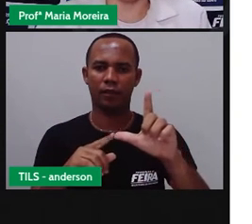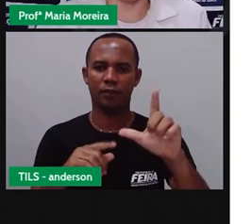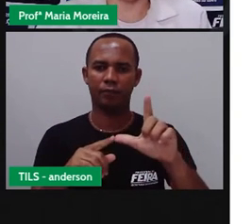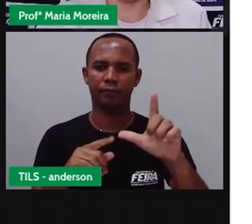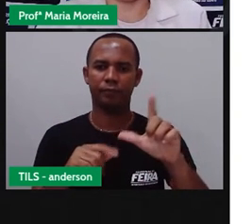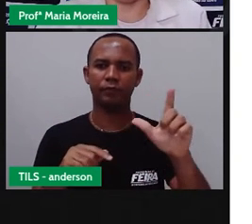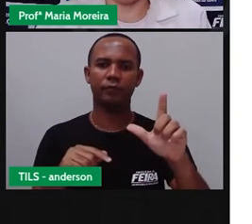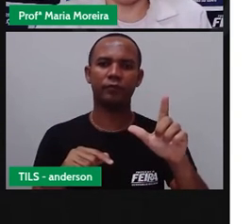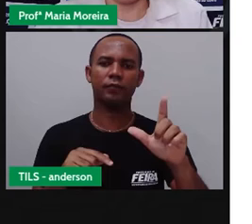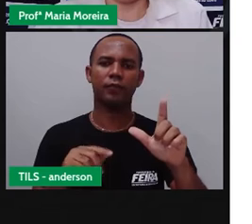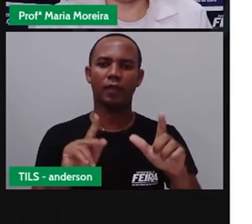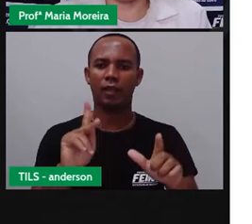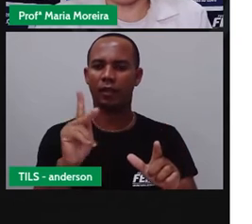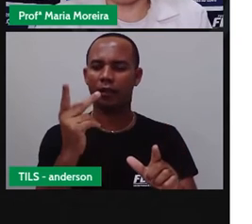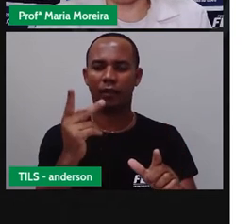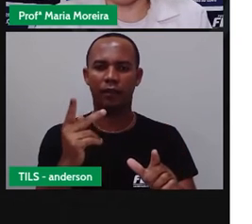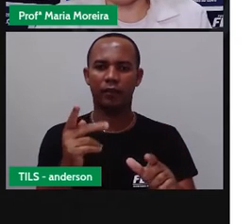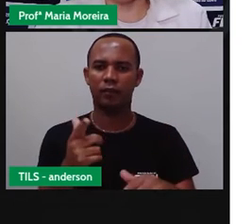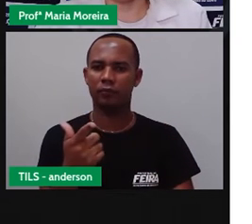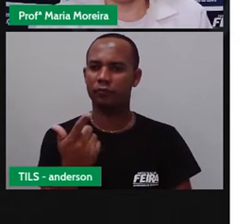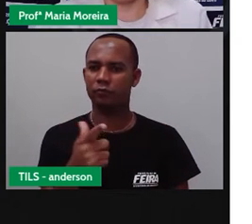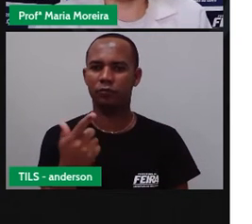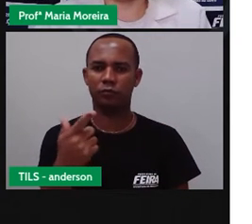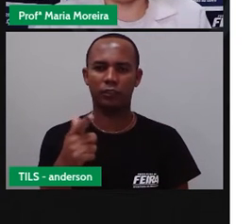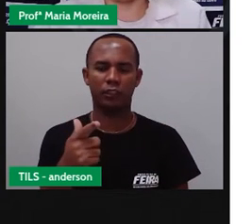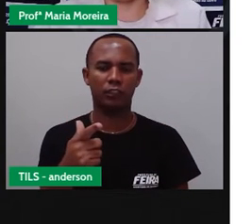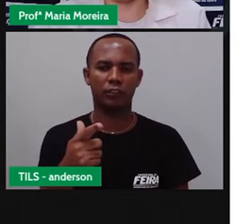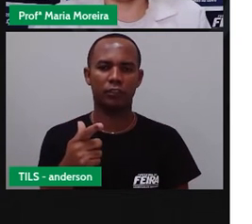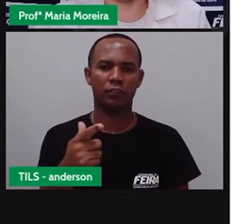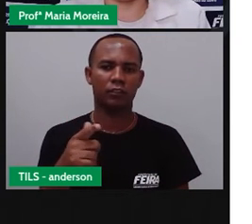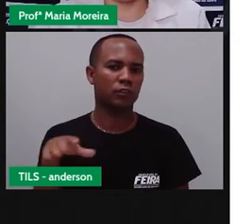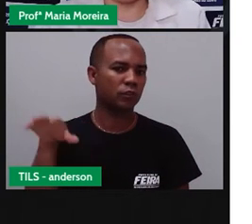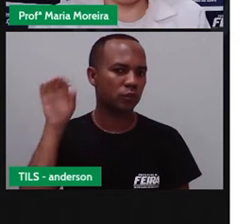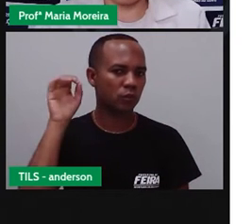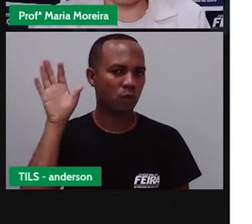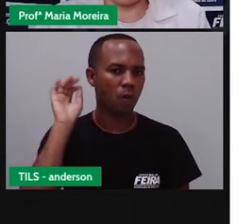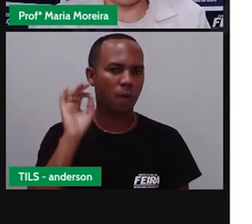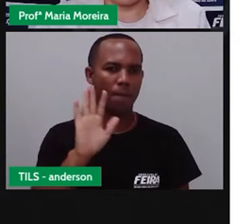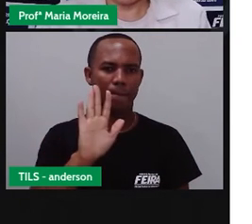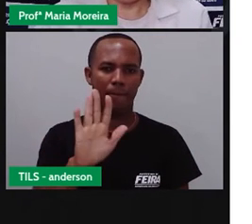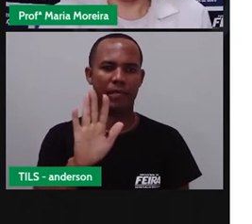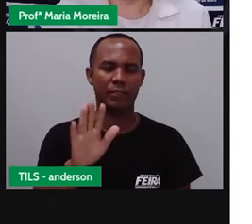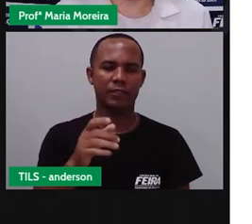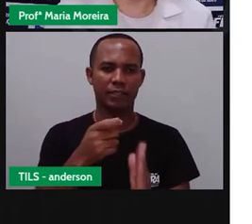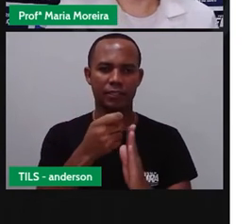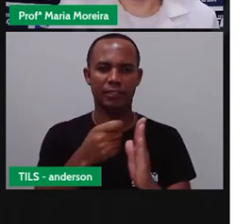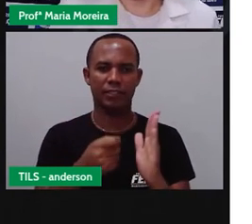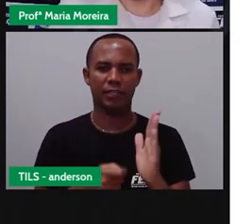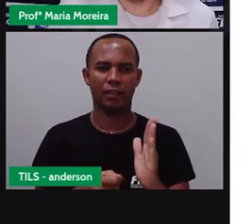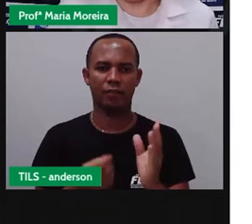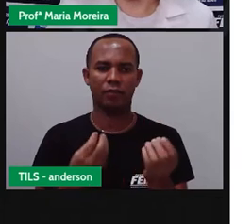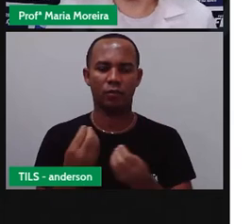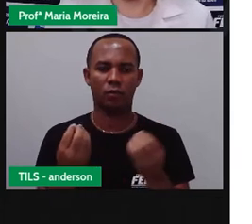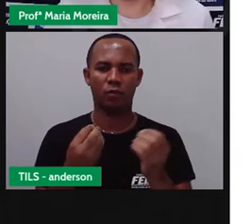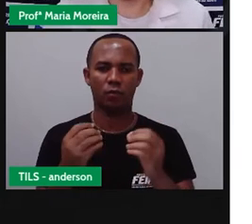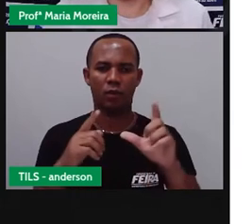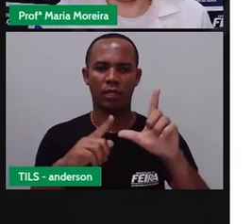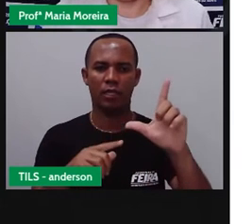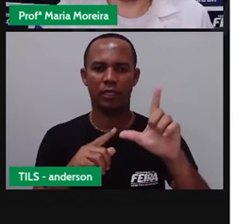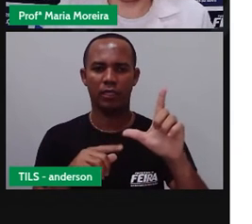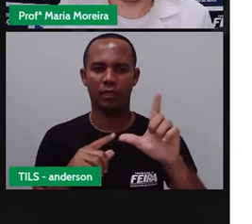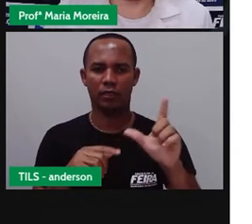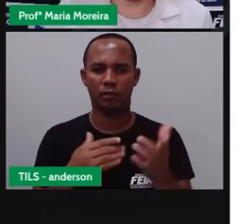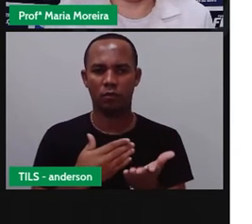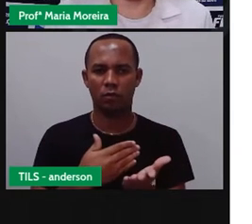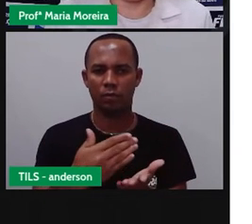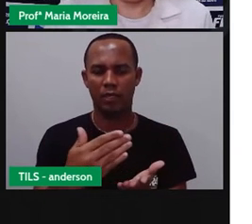apesar de não ter som, escreve, né, escreve-se nas seguintes situações, né? Escreve-se a letra H no início das